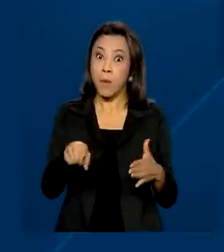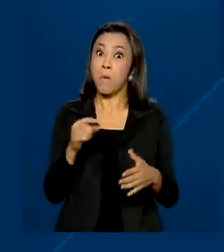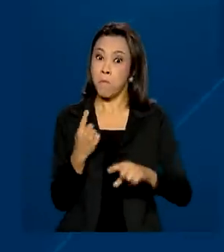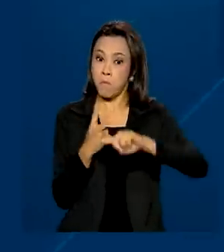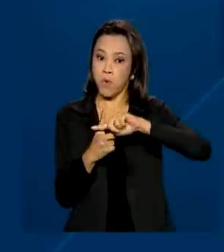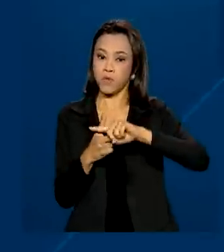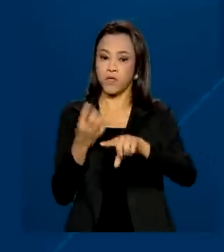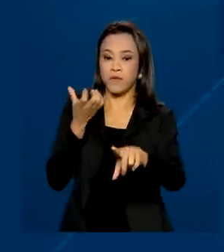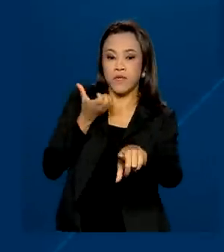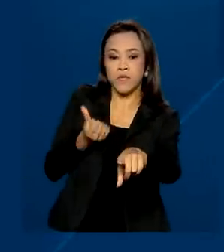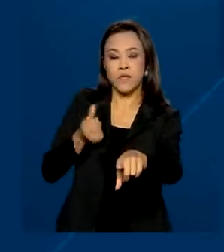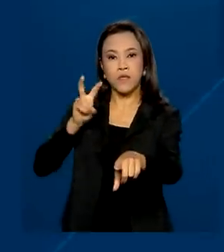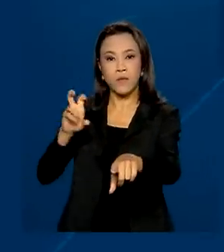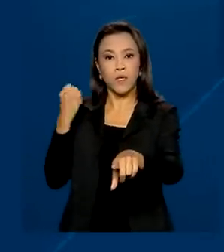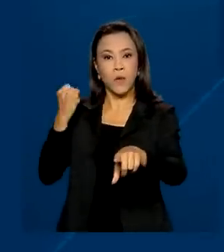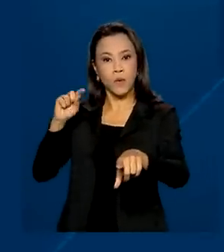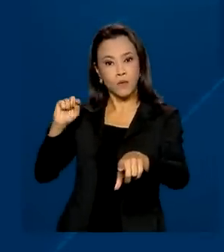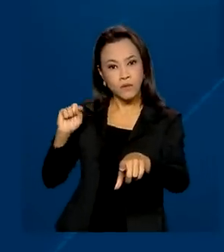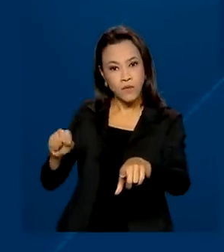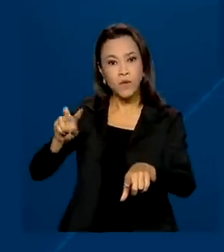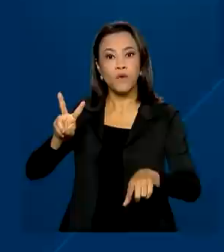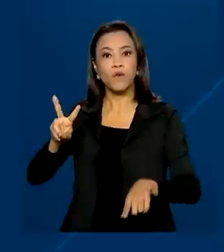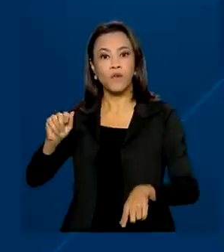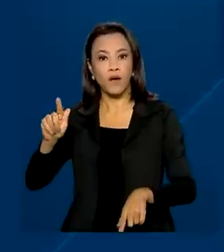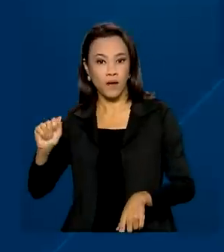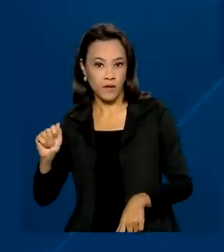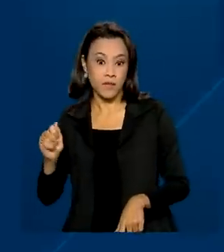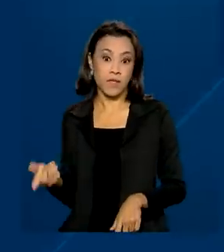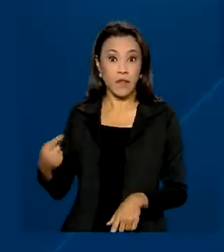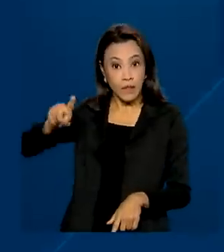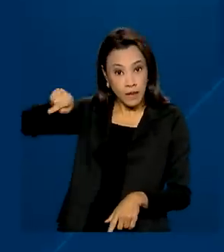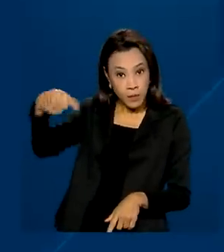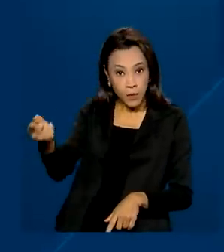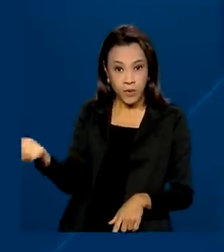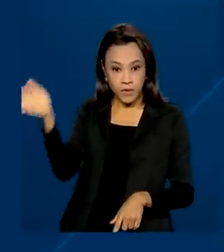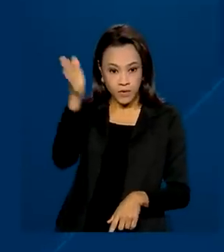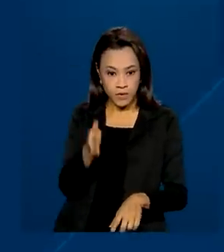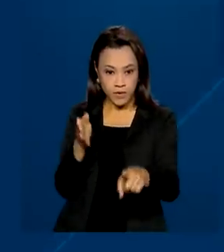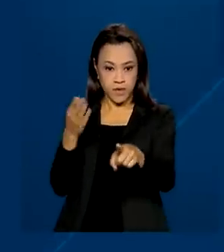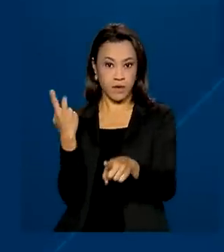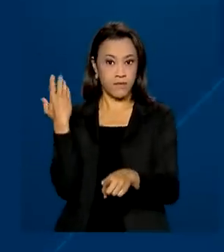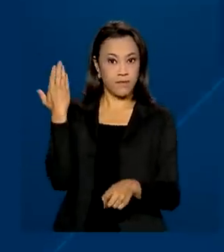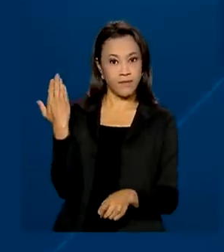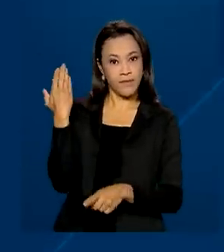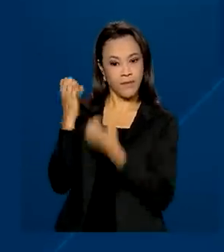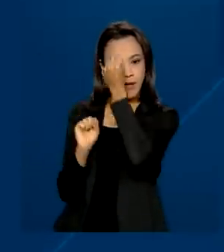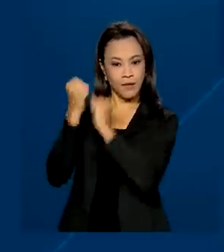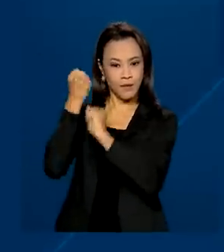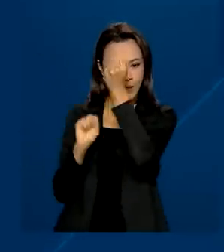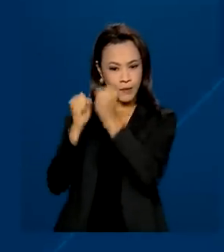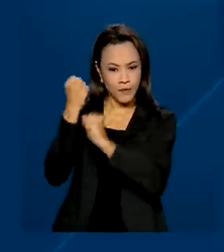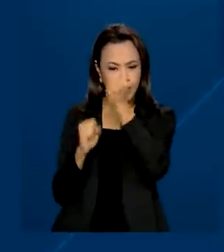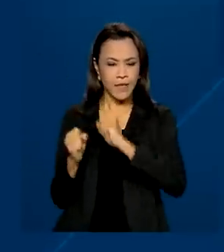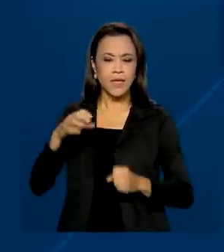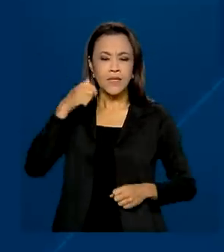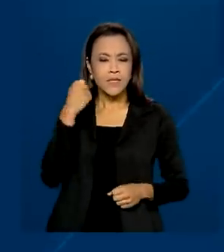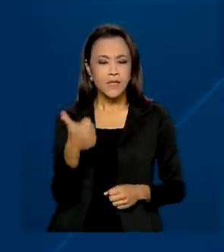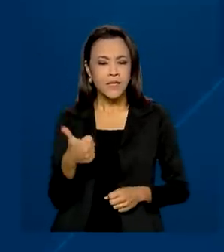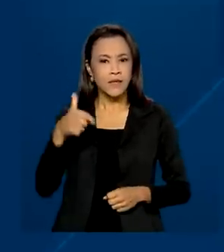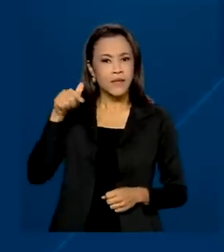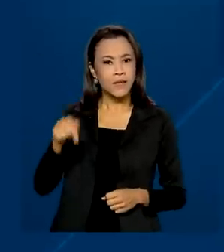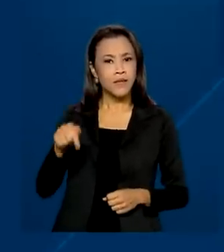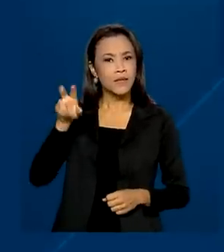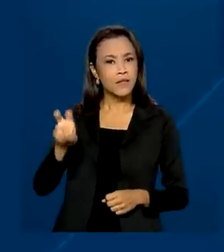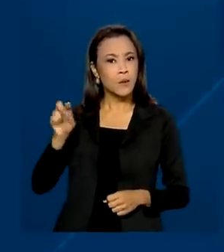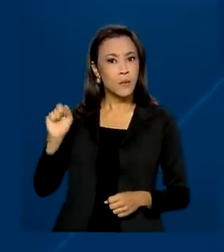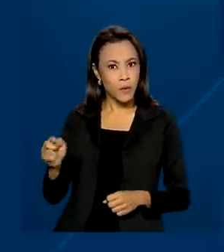658 mil vagas. Depois veio a indústria, com quase 175 mil